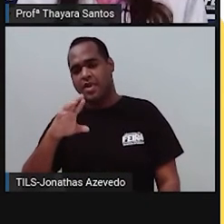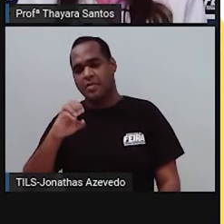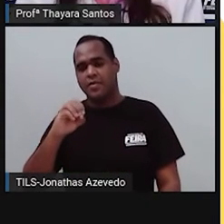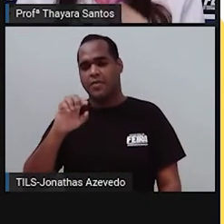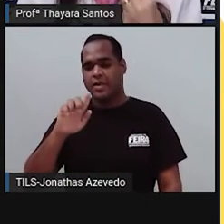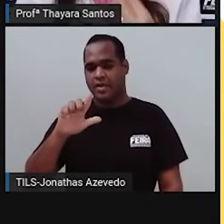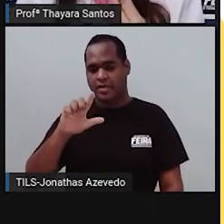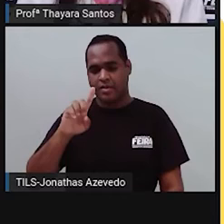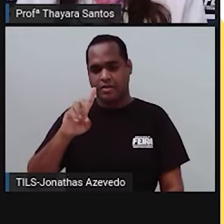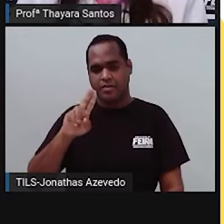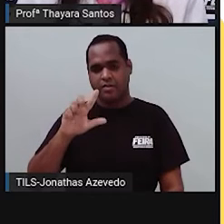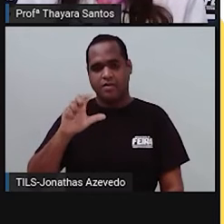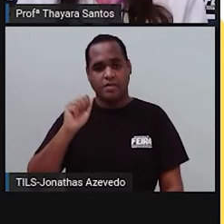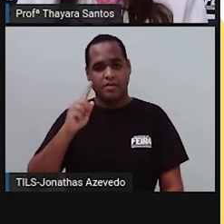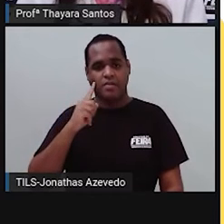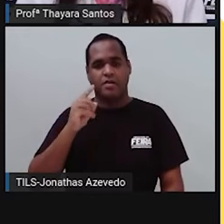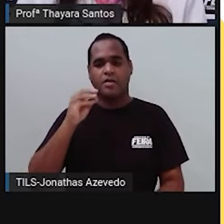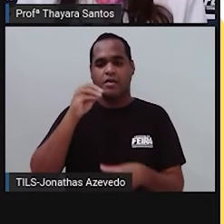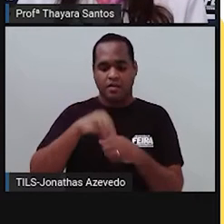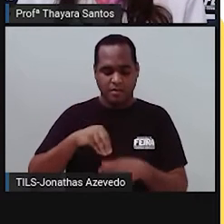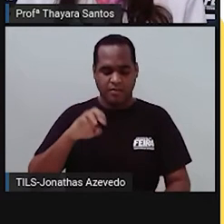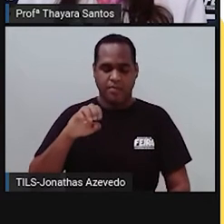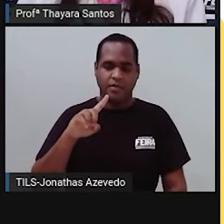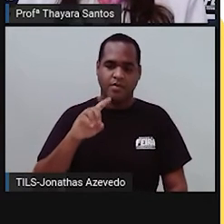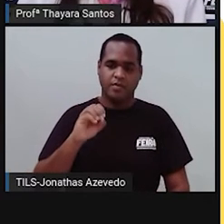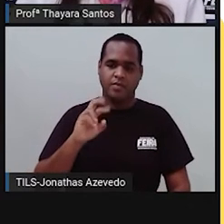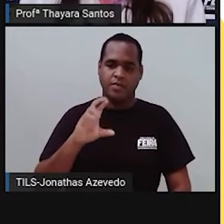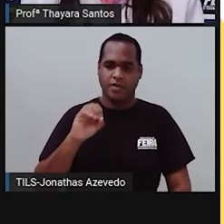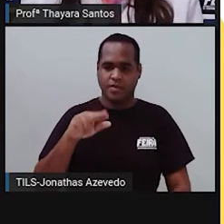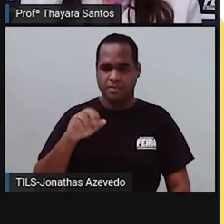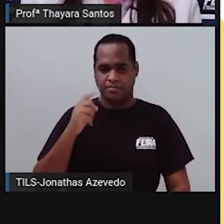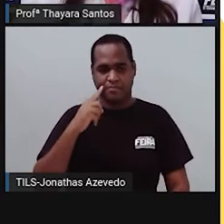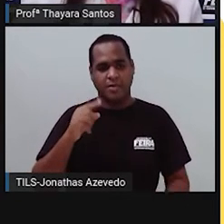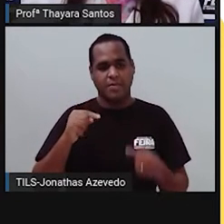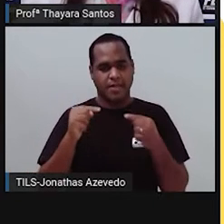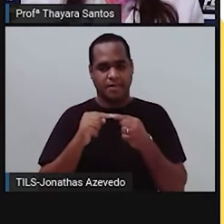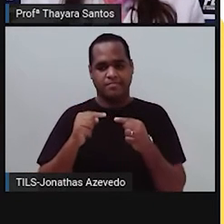das glândulas endócrinas, tem mais essa forma aqui.